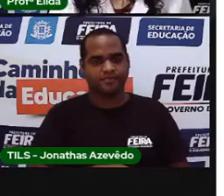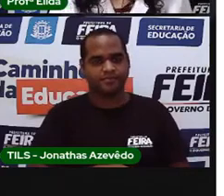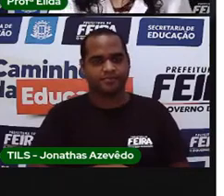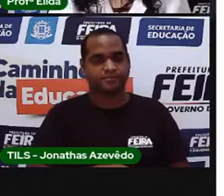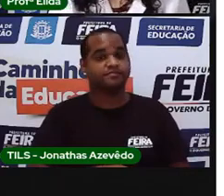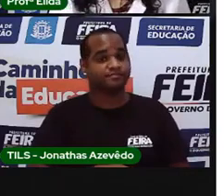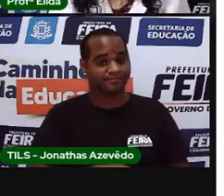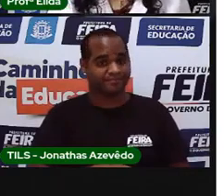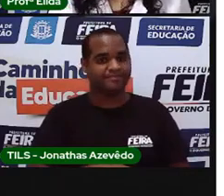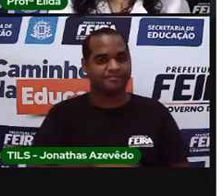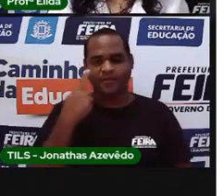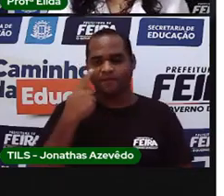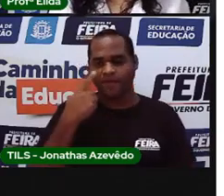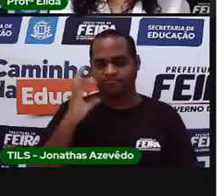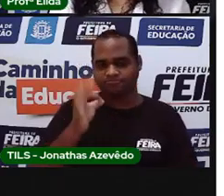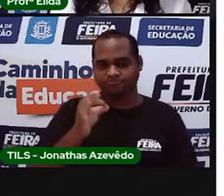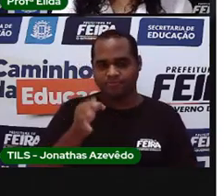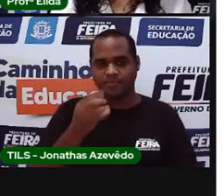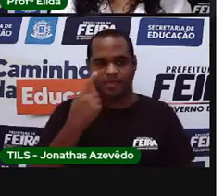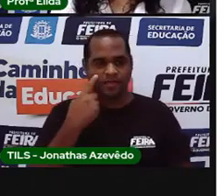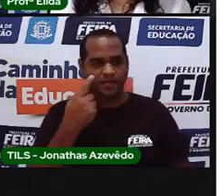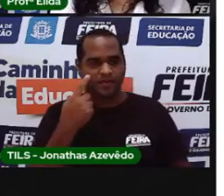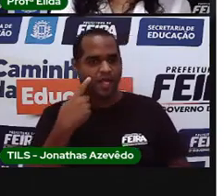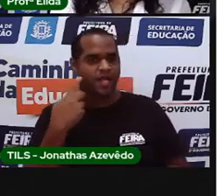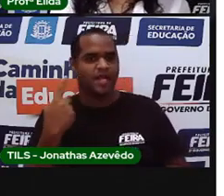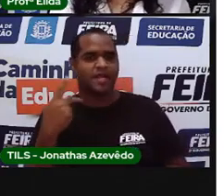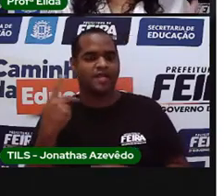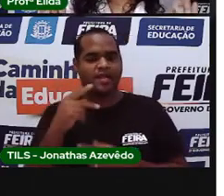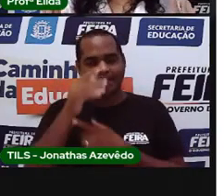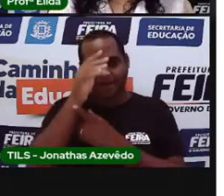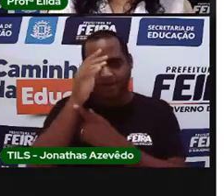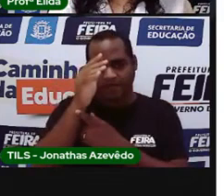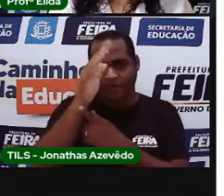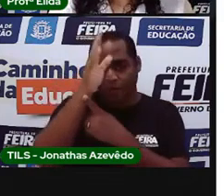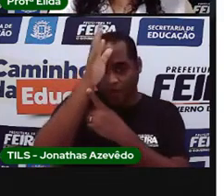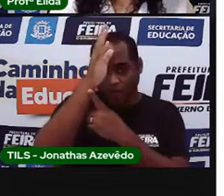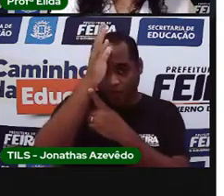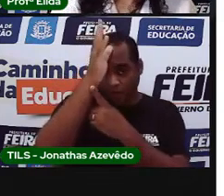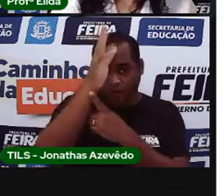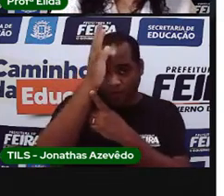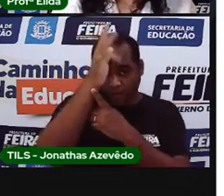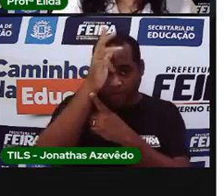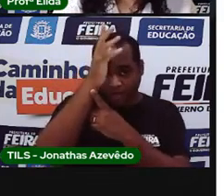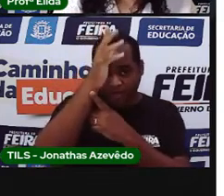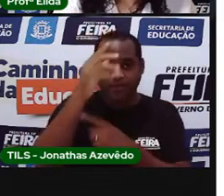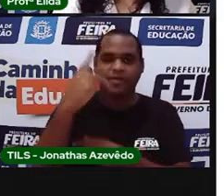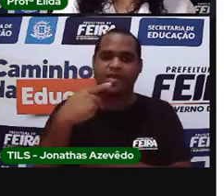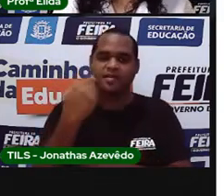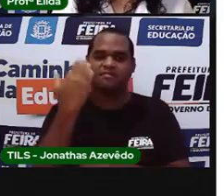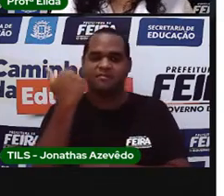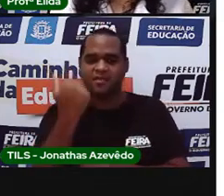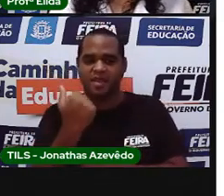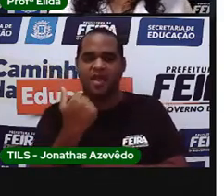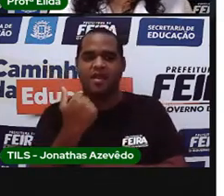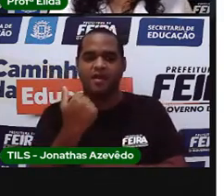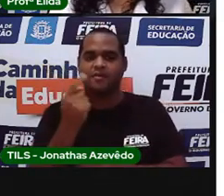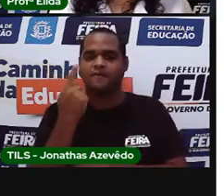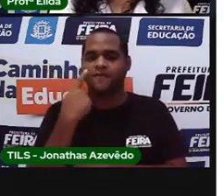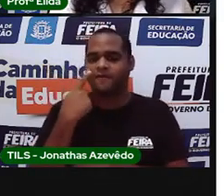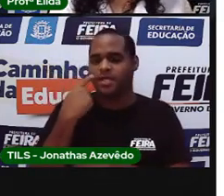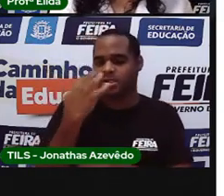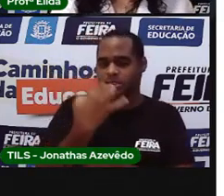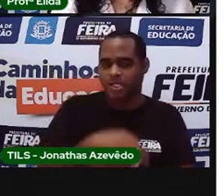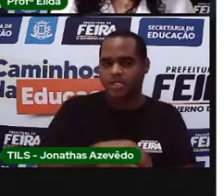Vamos ver se você acerta. O galinho já está comemorando porque sabe e tem certeza que você vai